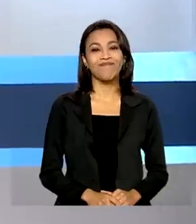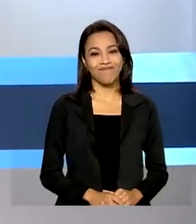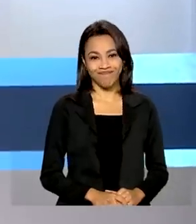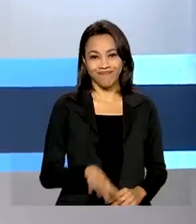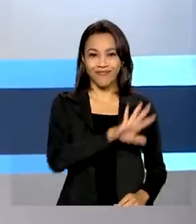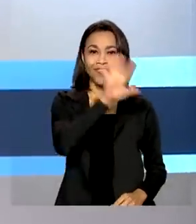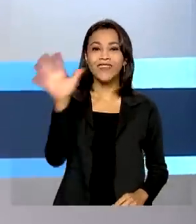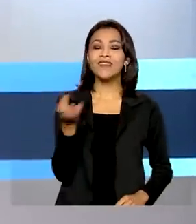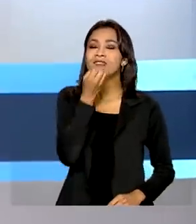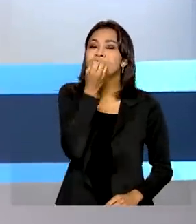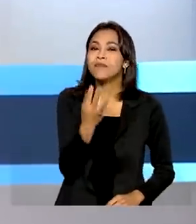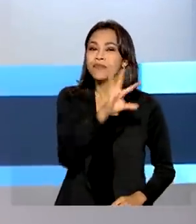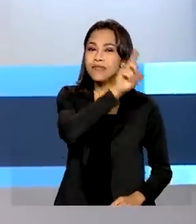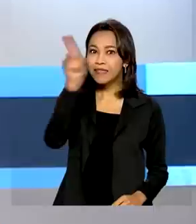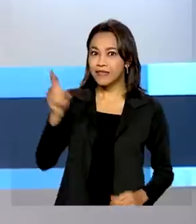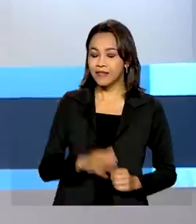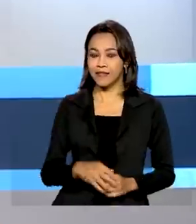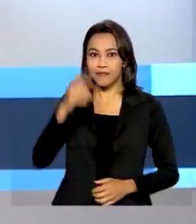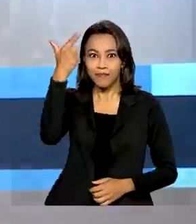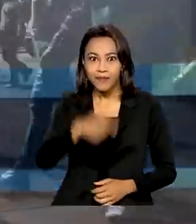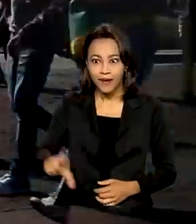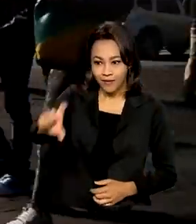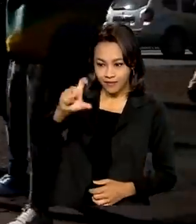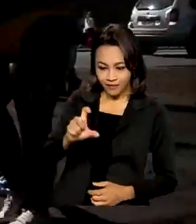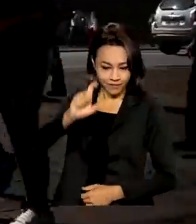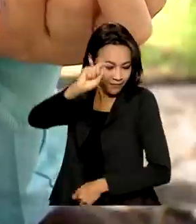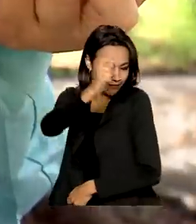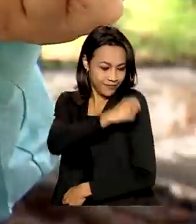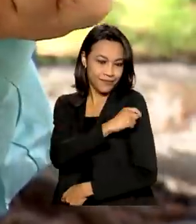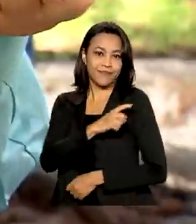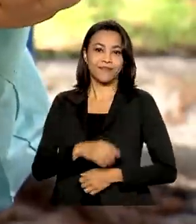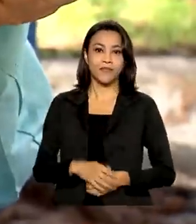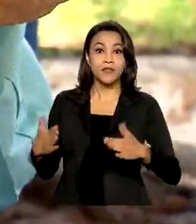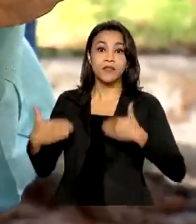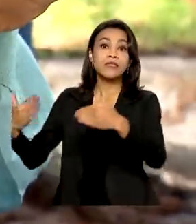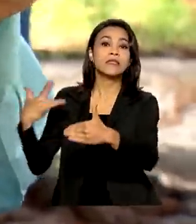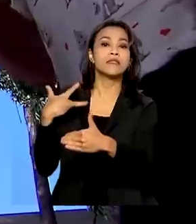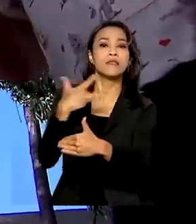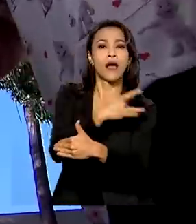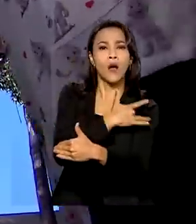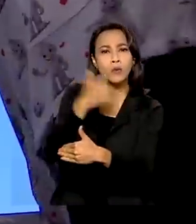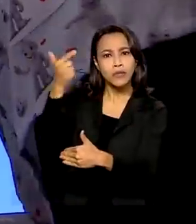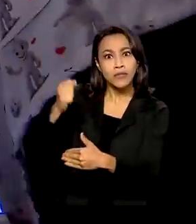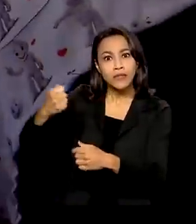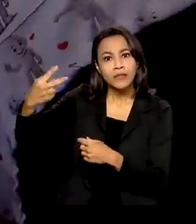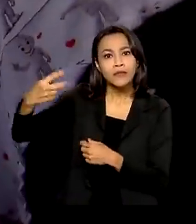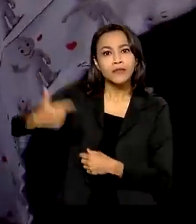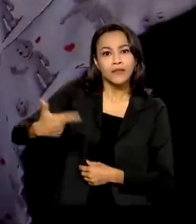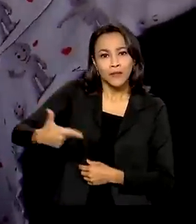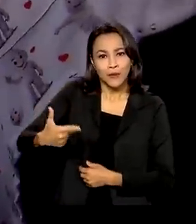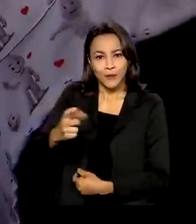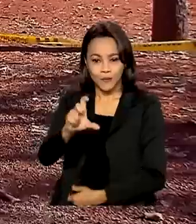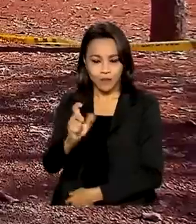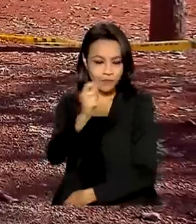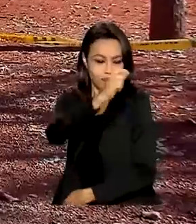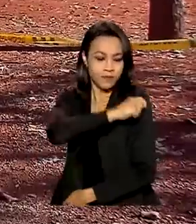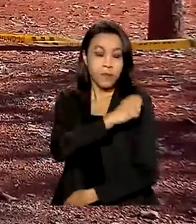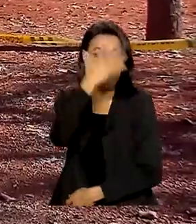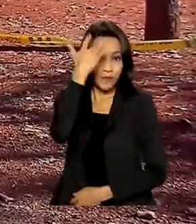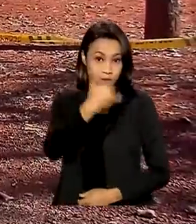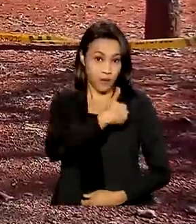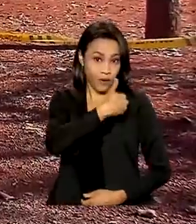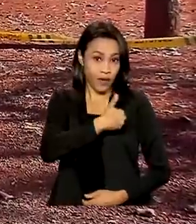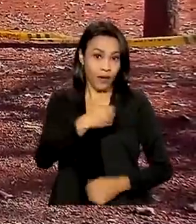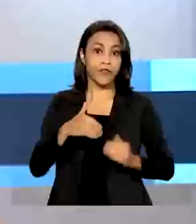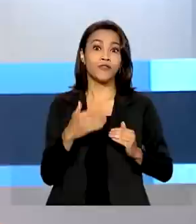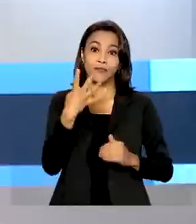Olá, bom dia! Mais imunização. Ministério da Saúde amplia a segunda dose de reforço para pessoas a partir de